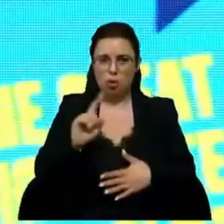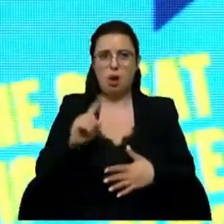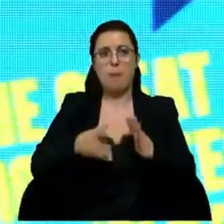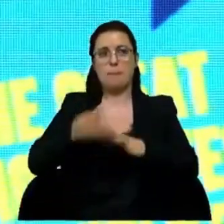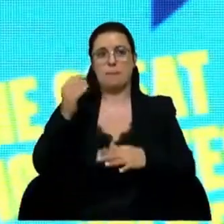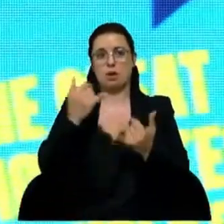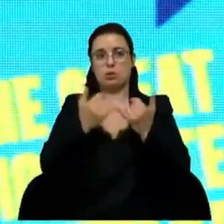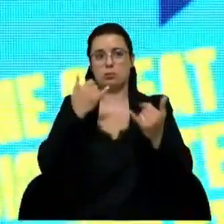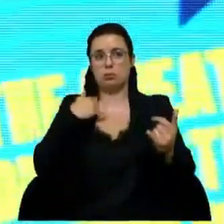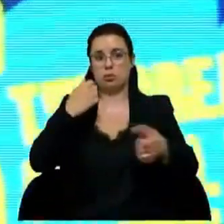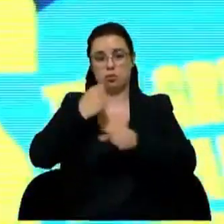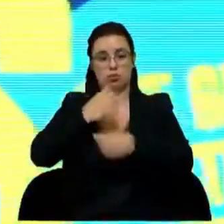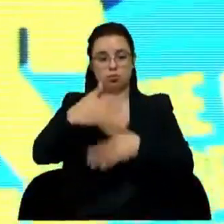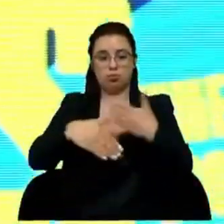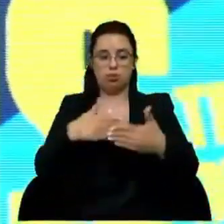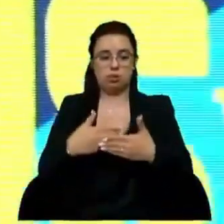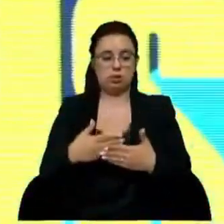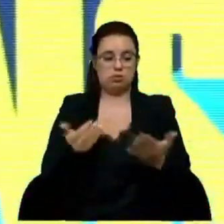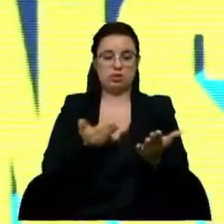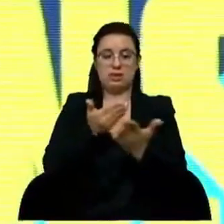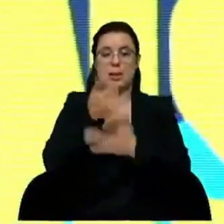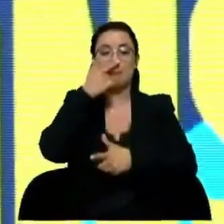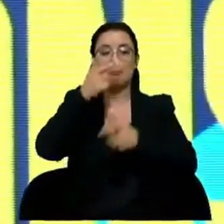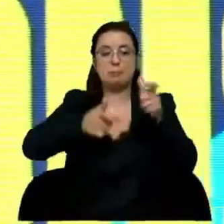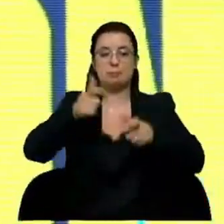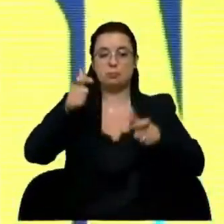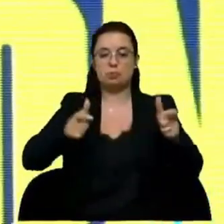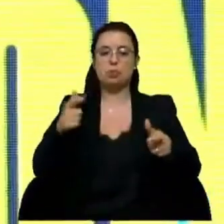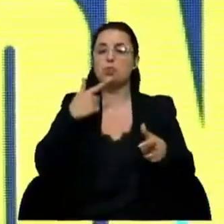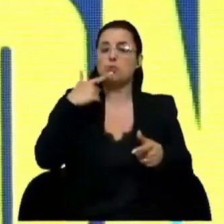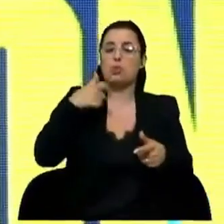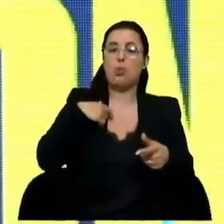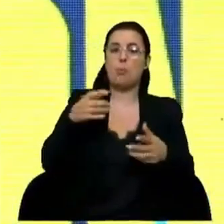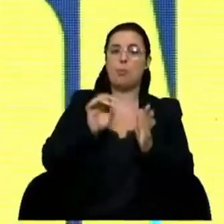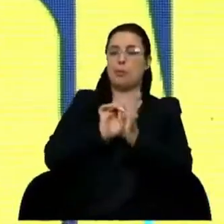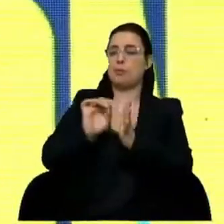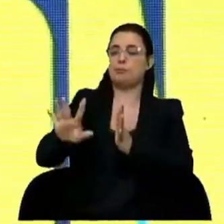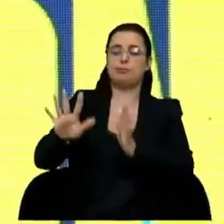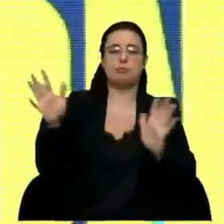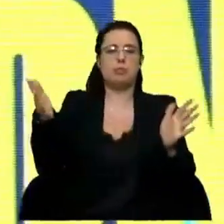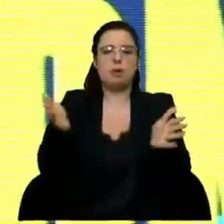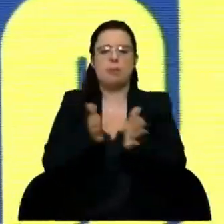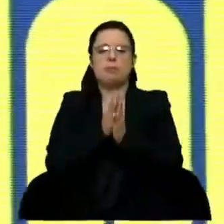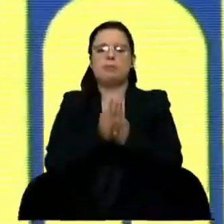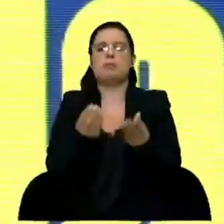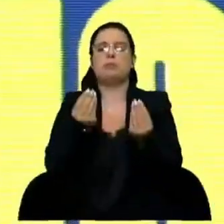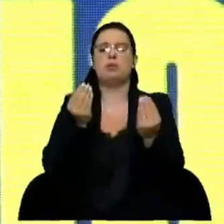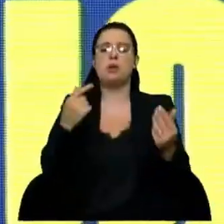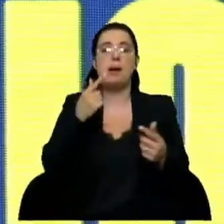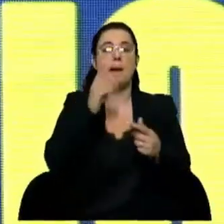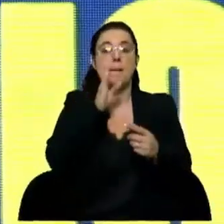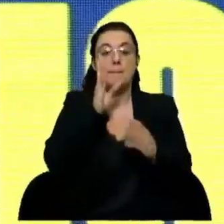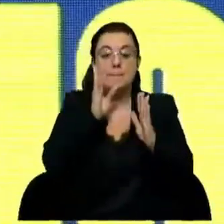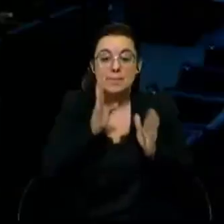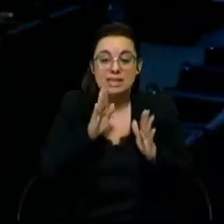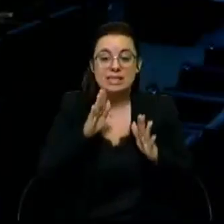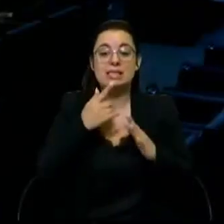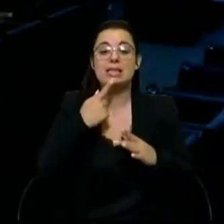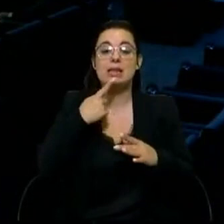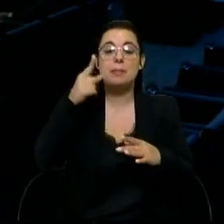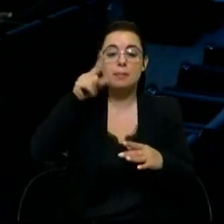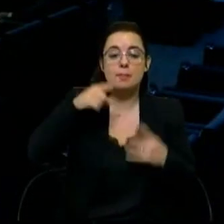automatização de processos leva a que as pessoas não podem ser dispensadas, por amor de Deus. As pessoas têm que ser requalificadas.